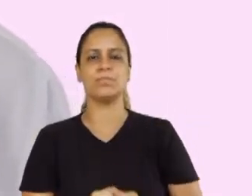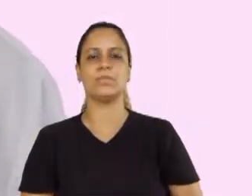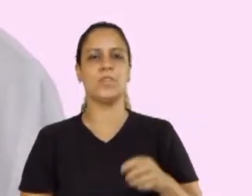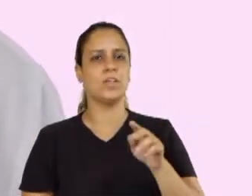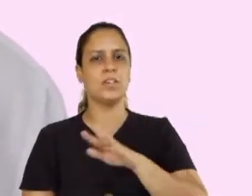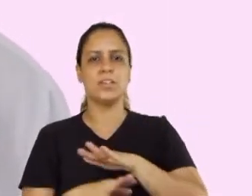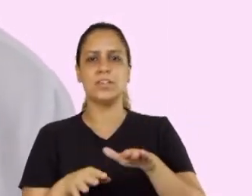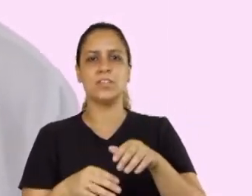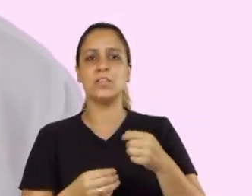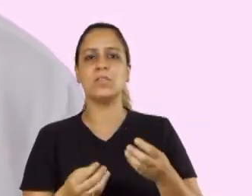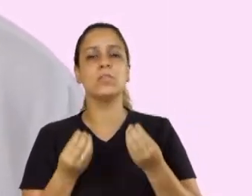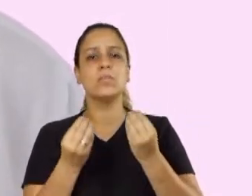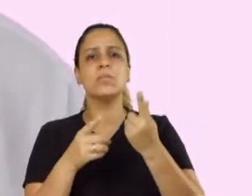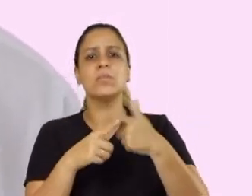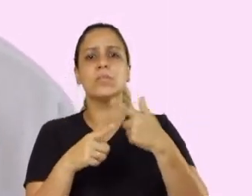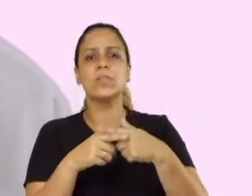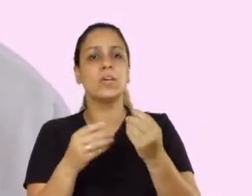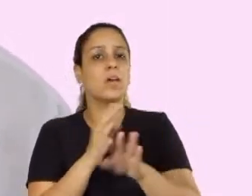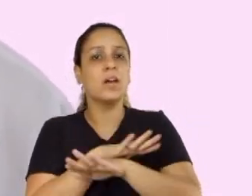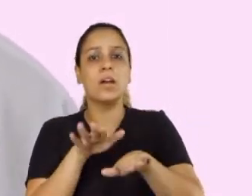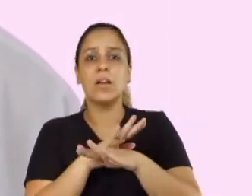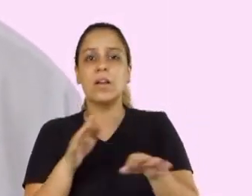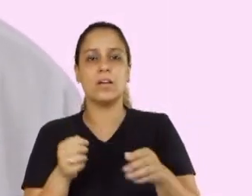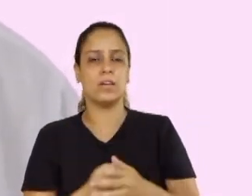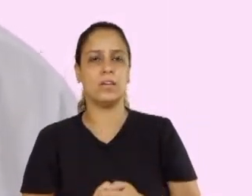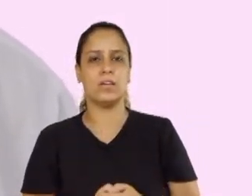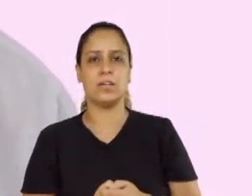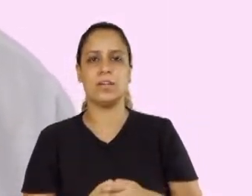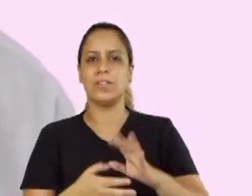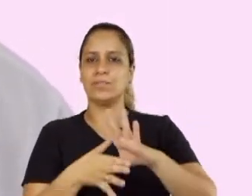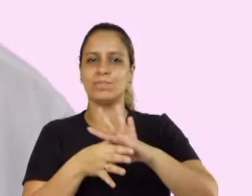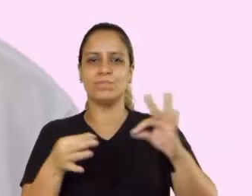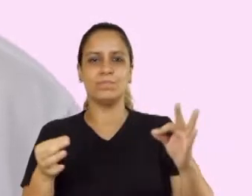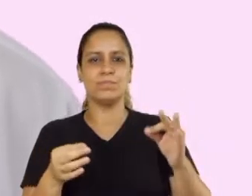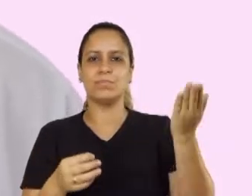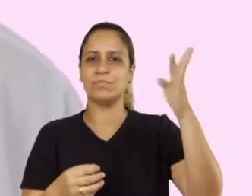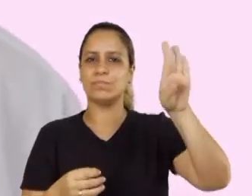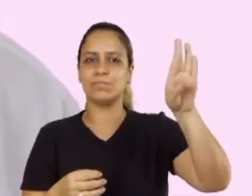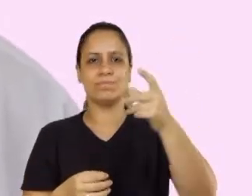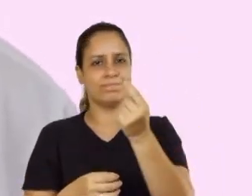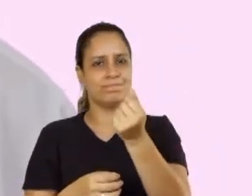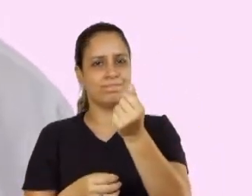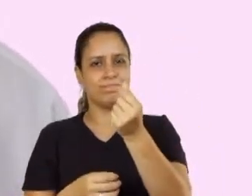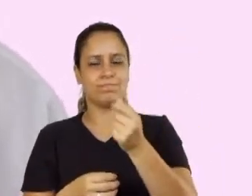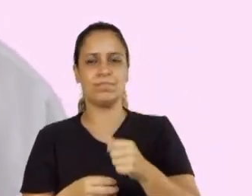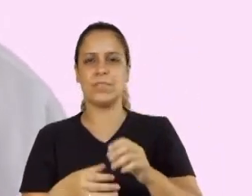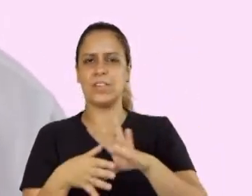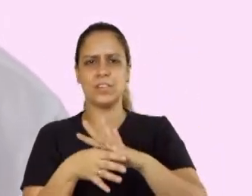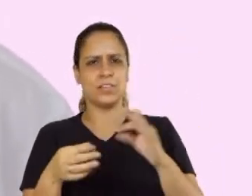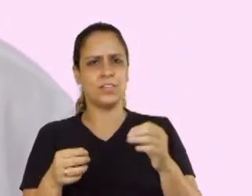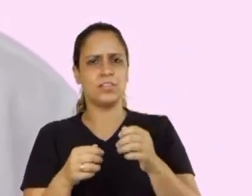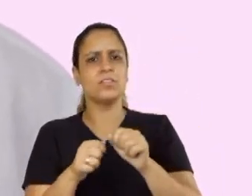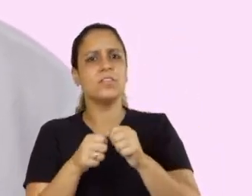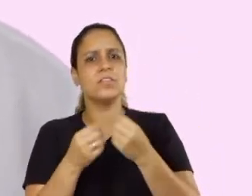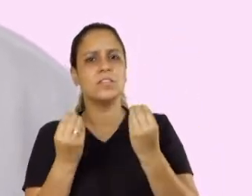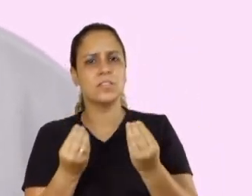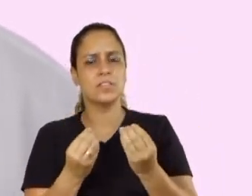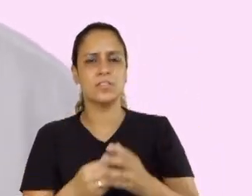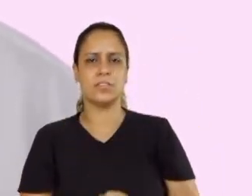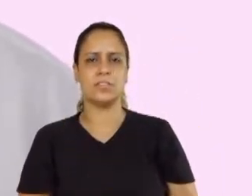Tudo isso, sem nenhuma razão, foi desorganizado, deixou de receber investimento,